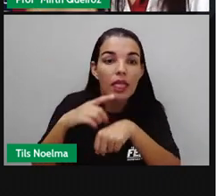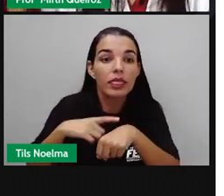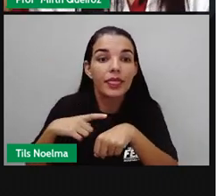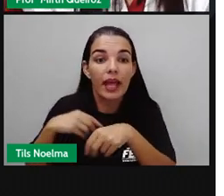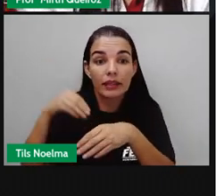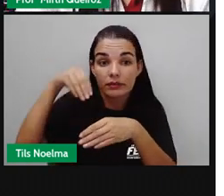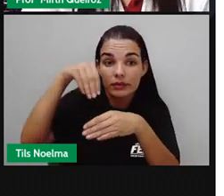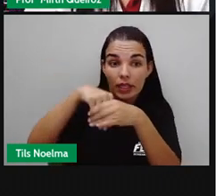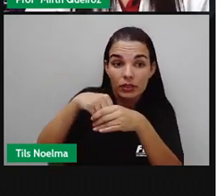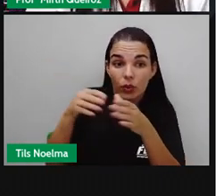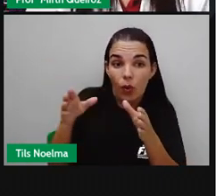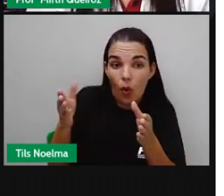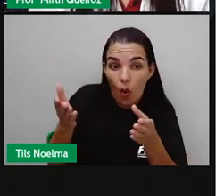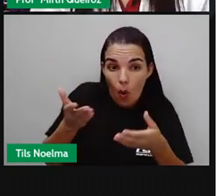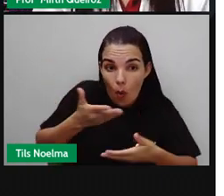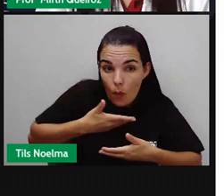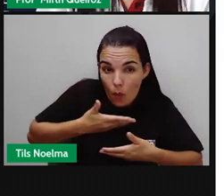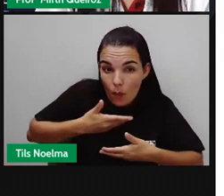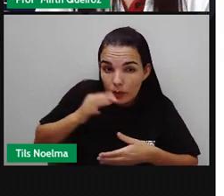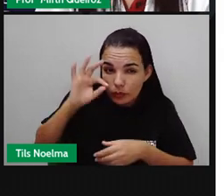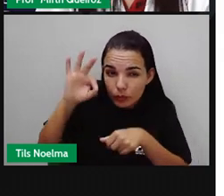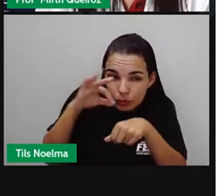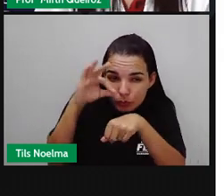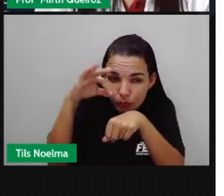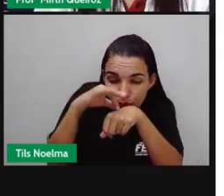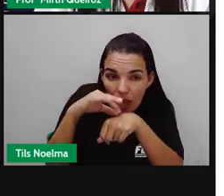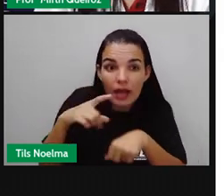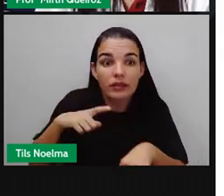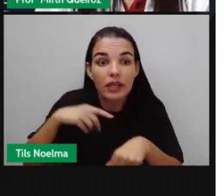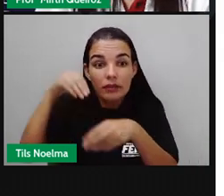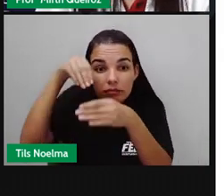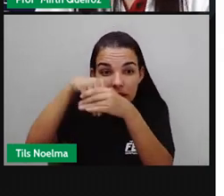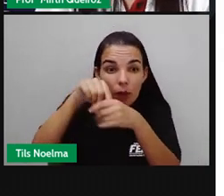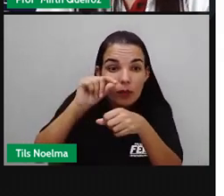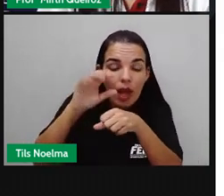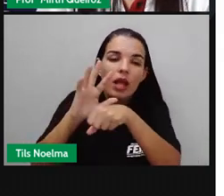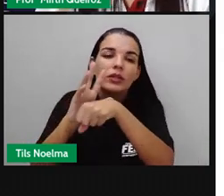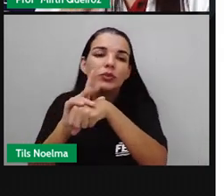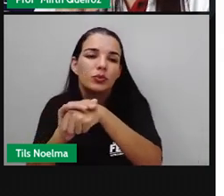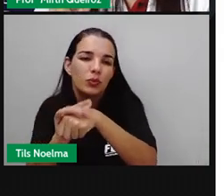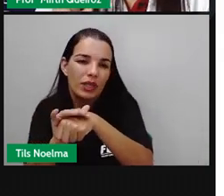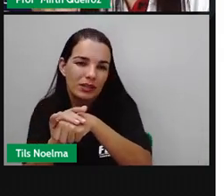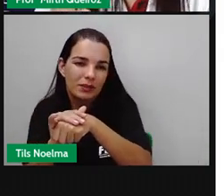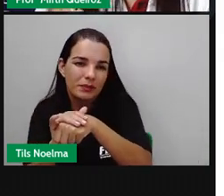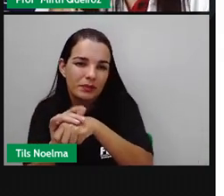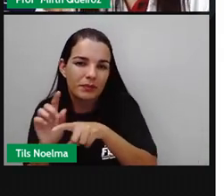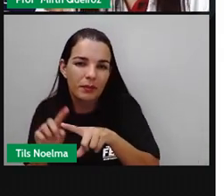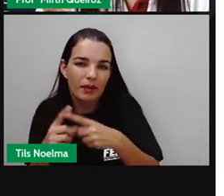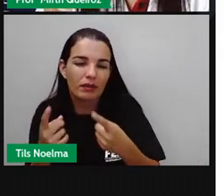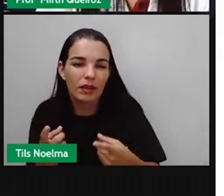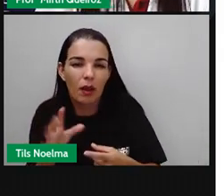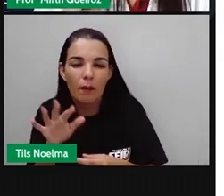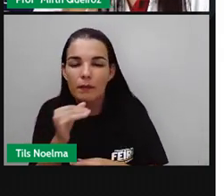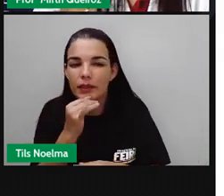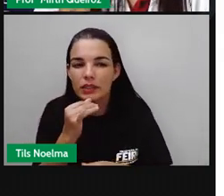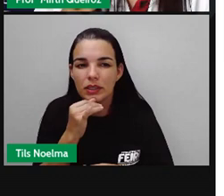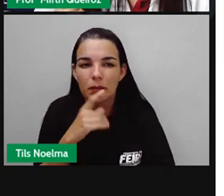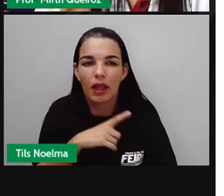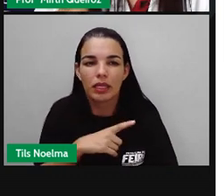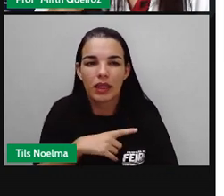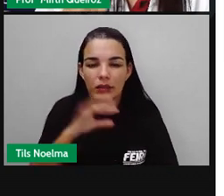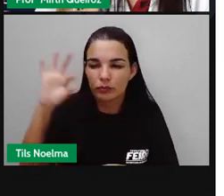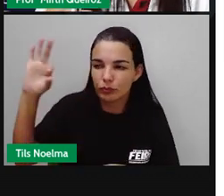transmitem para, no caso, o ser humano aí, que é o caso dos insetos. A gente tem o barbeiro, por exemplo. O